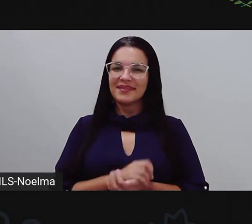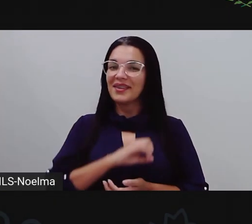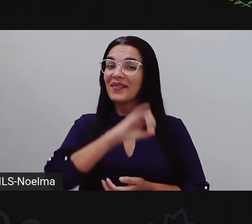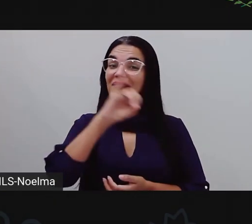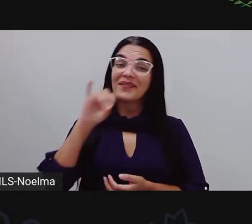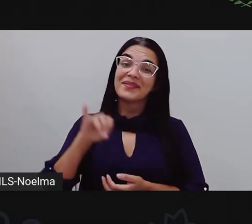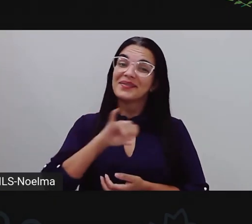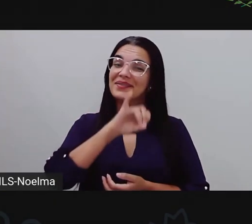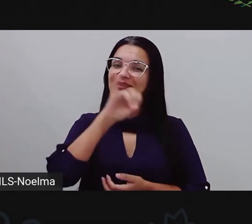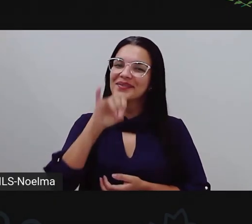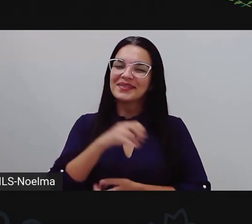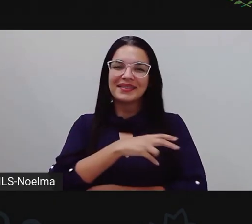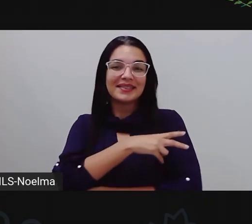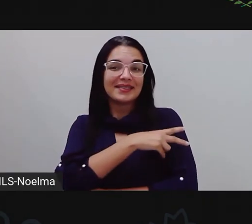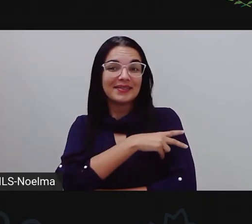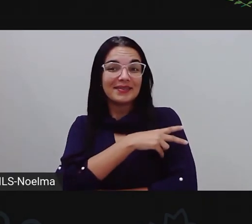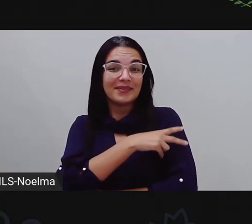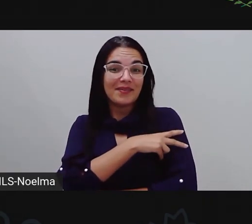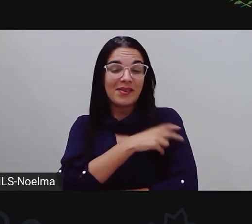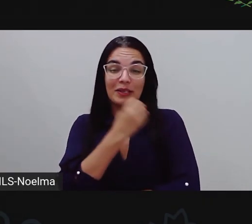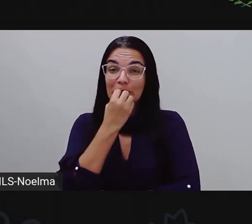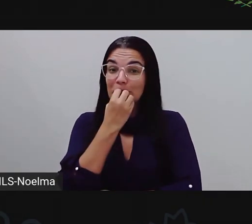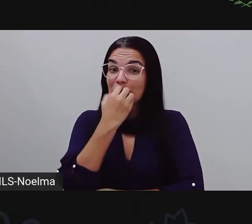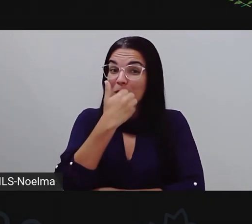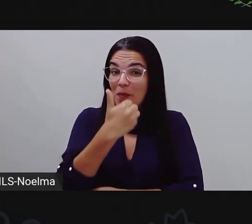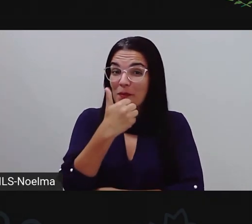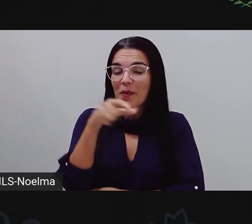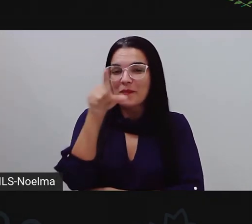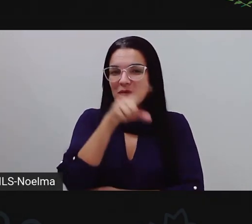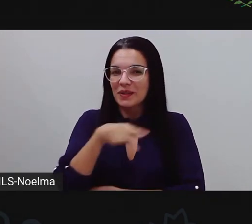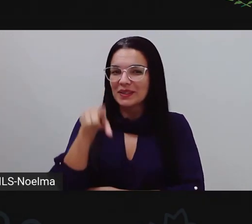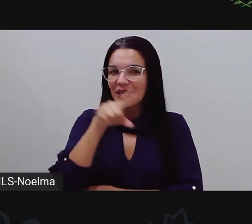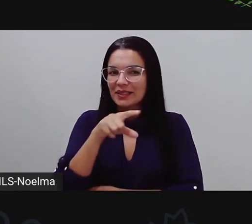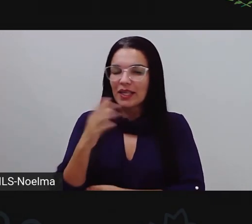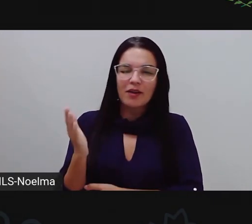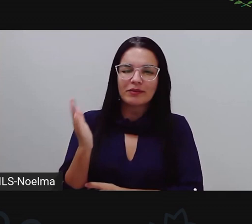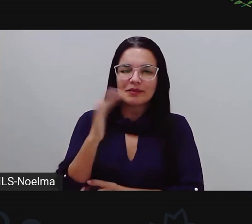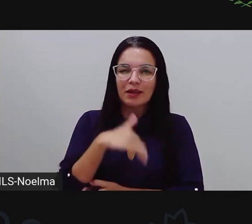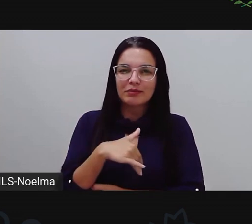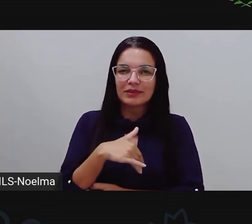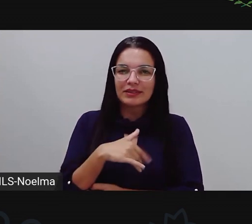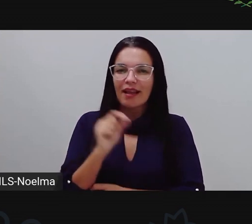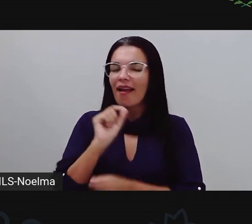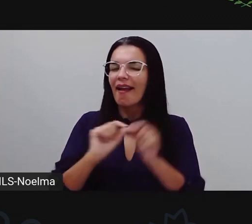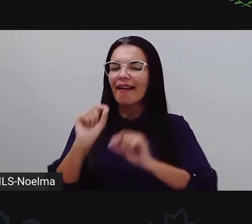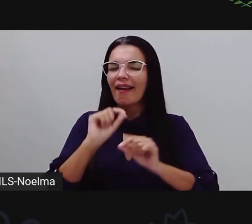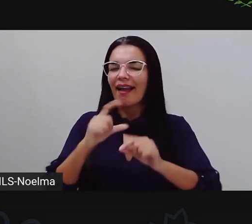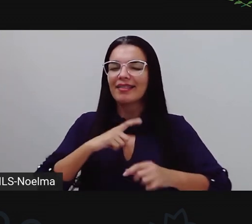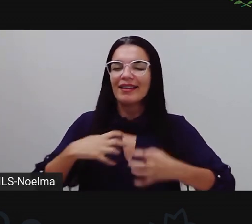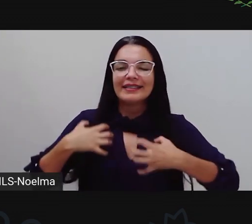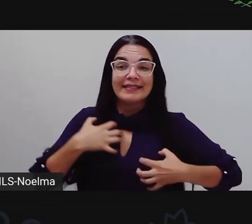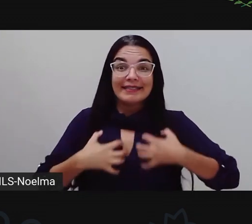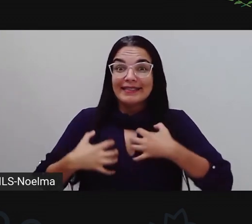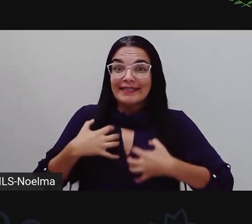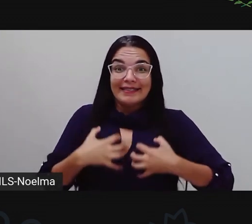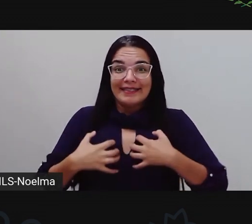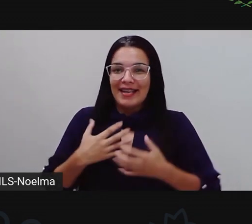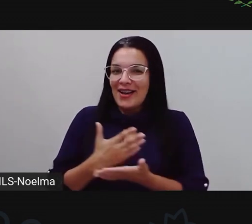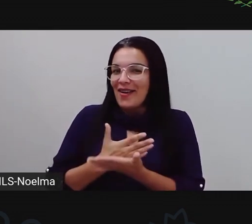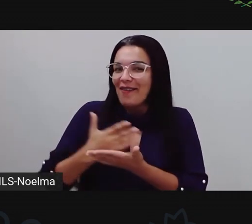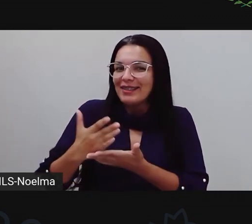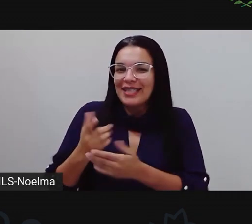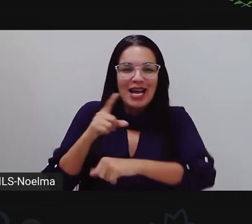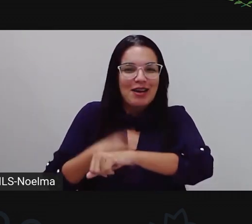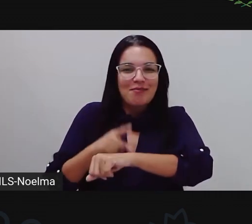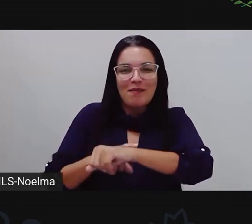Olá, segundo ano! Como vocês estão? Vamos lá! Quem aí está ansioso para a gente começar mais um